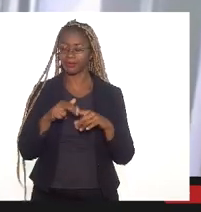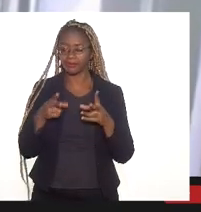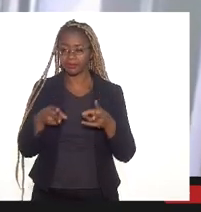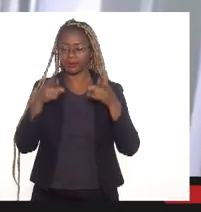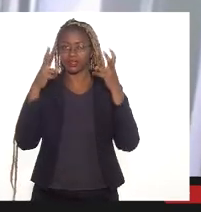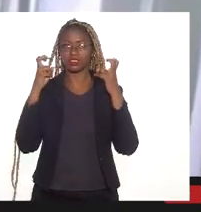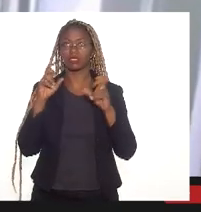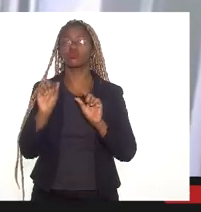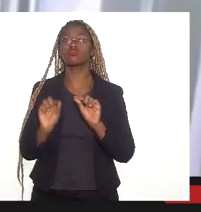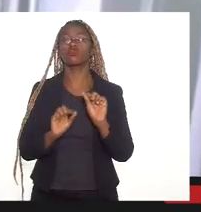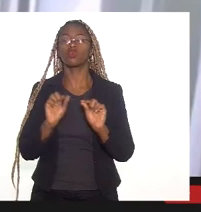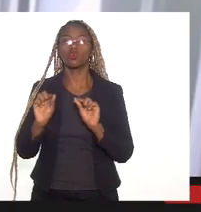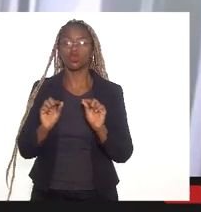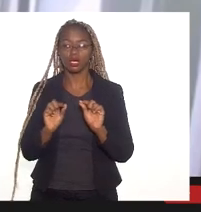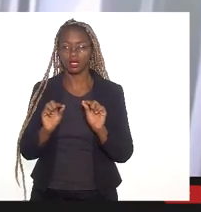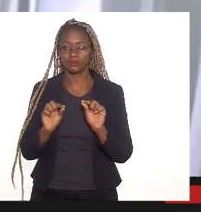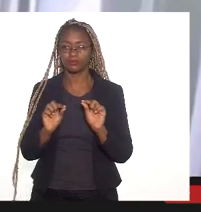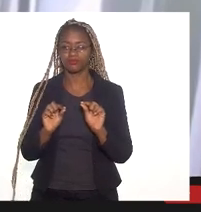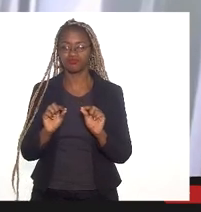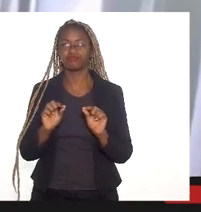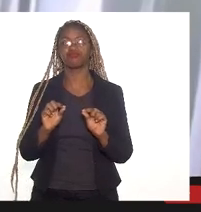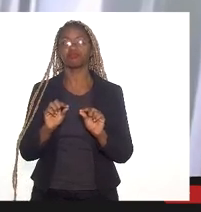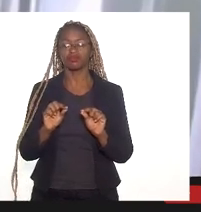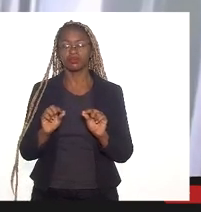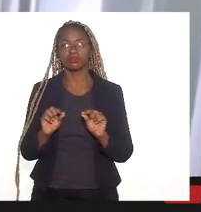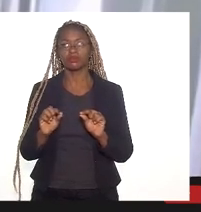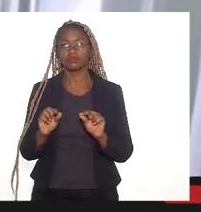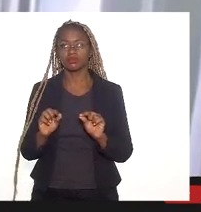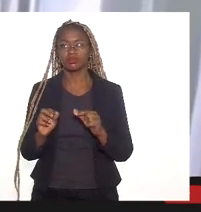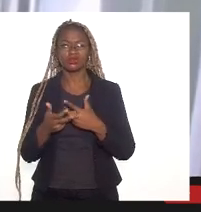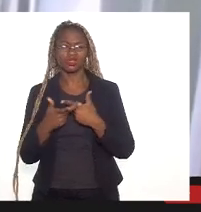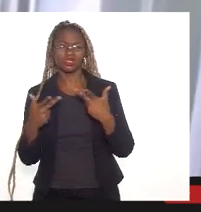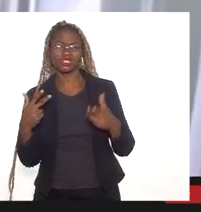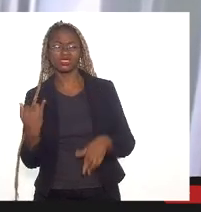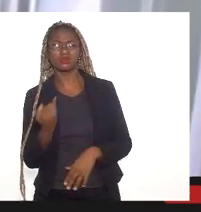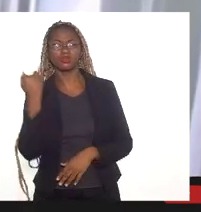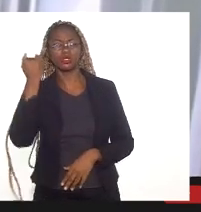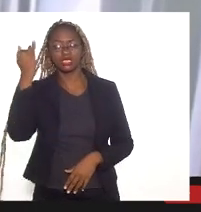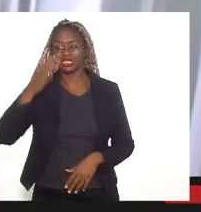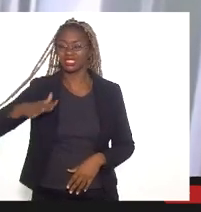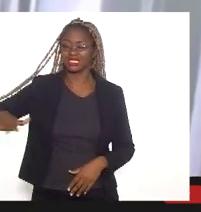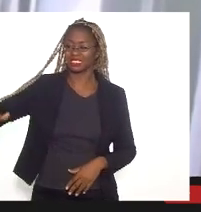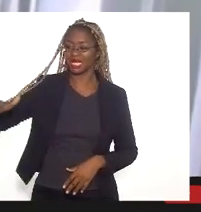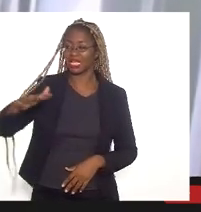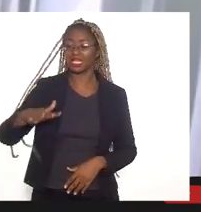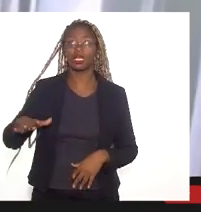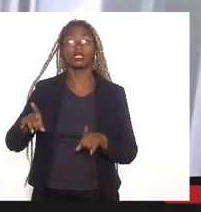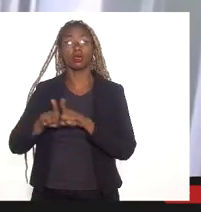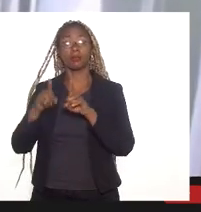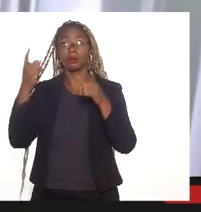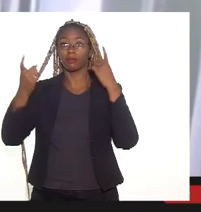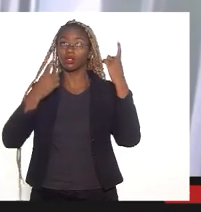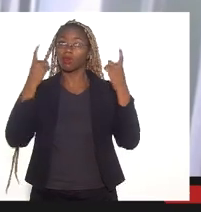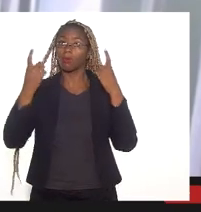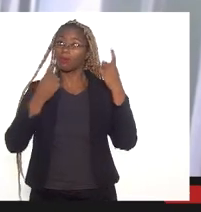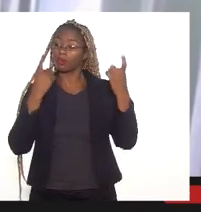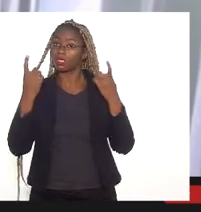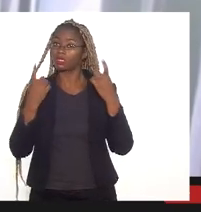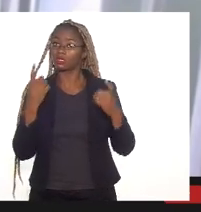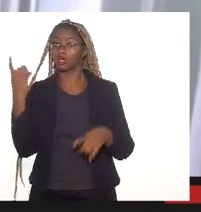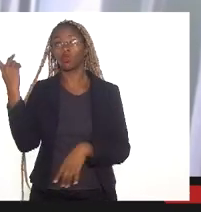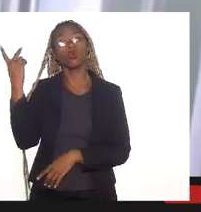as especificidades desta localidade e as preocupações que temos do ponto de vista histórico